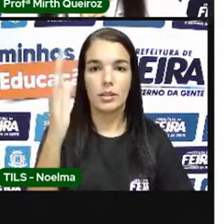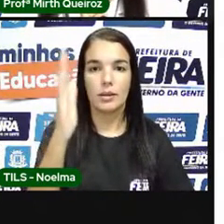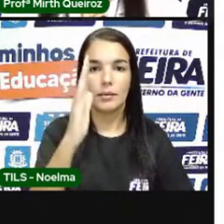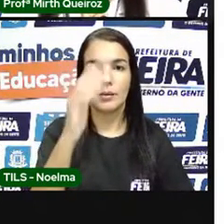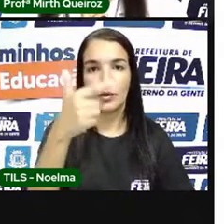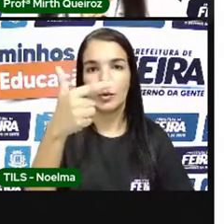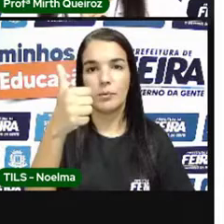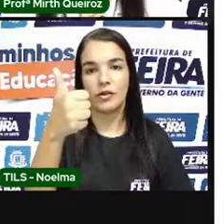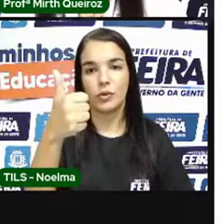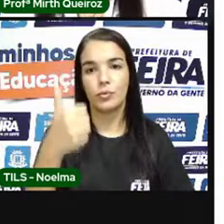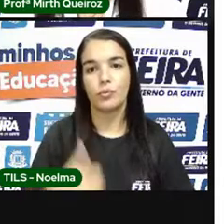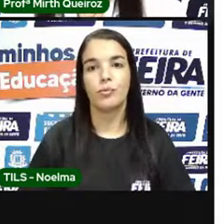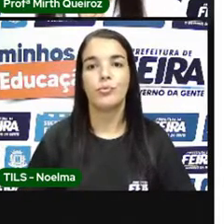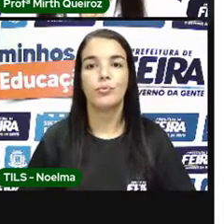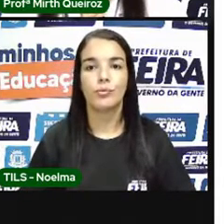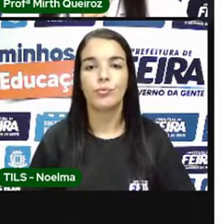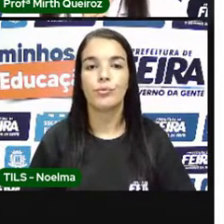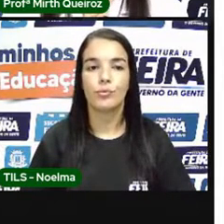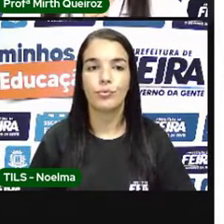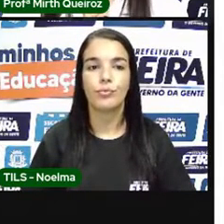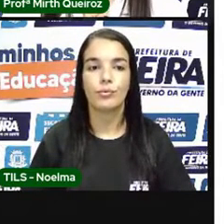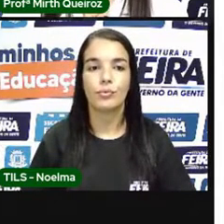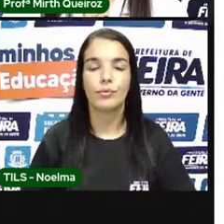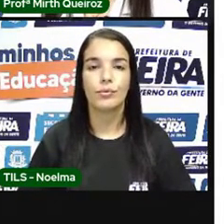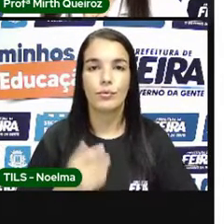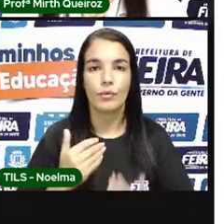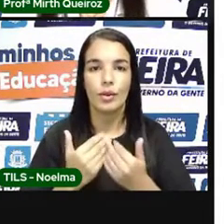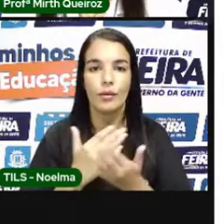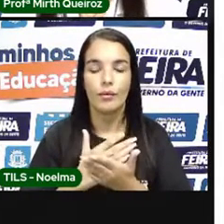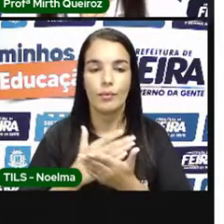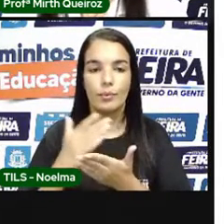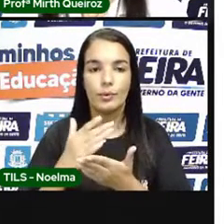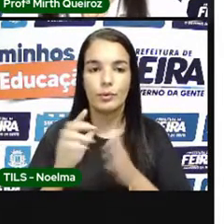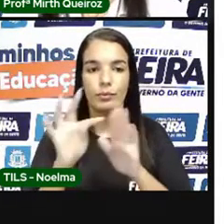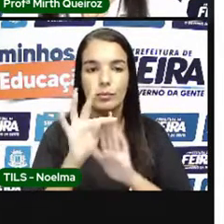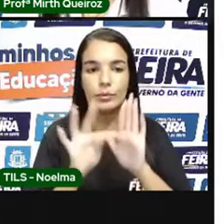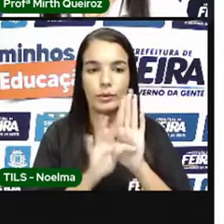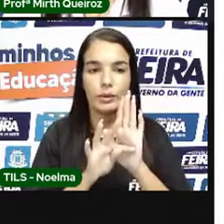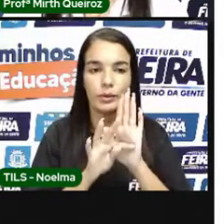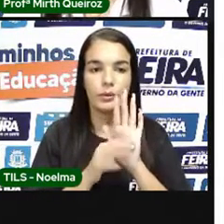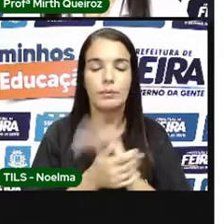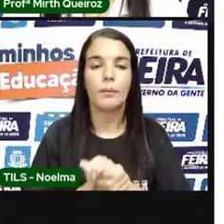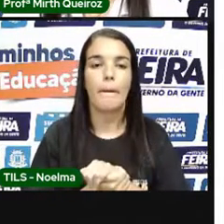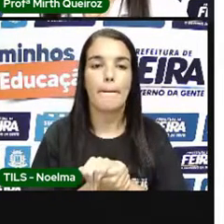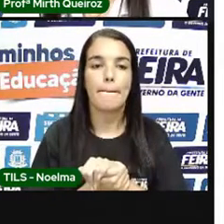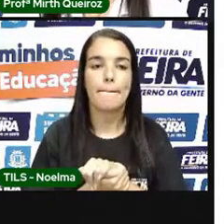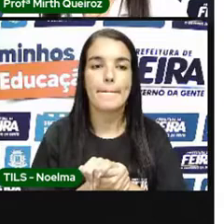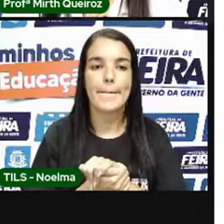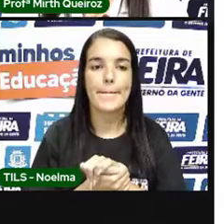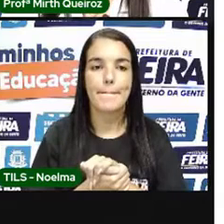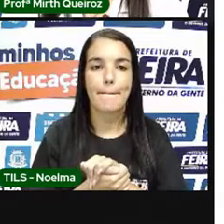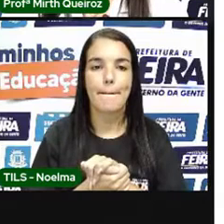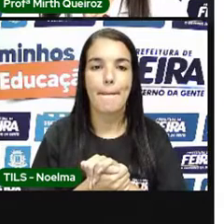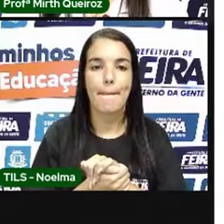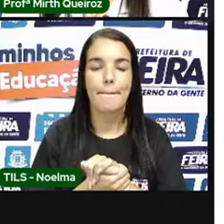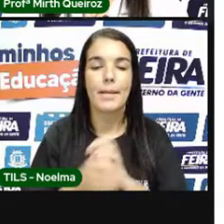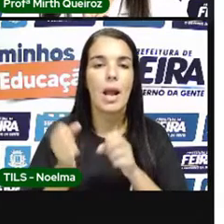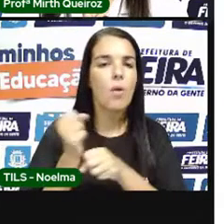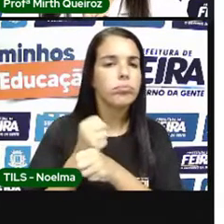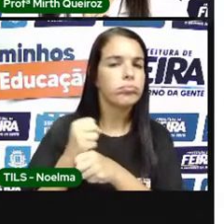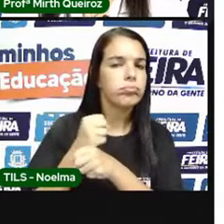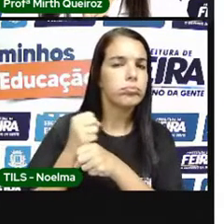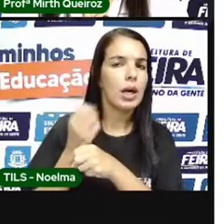atualizado Nessa mesma data Também Às 9 horas Certo? 9 horas e 5 minutos No ano